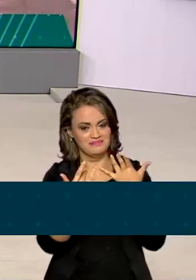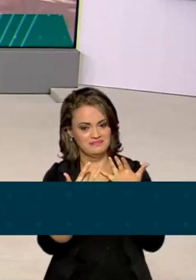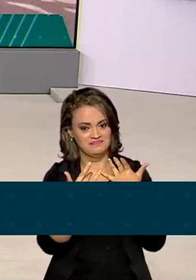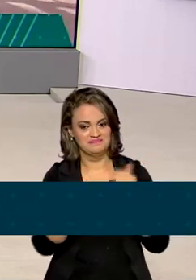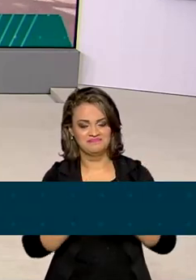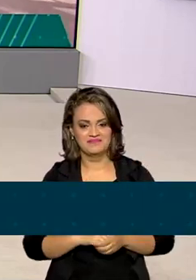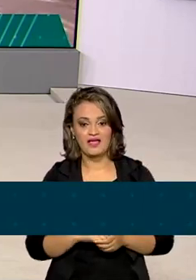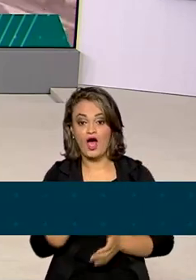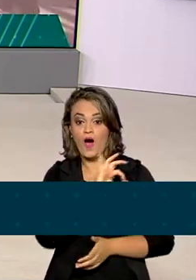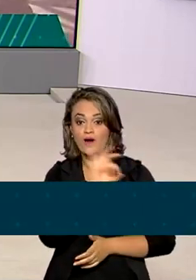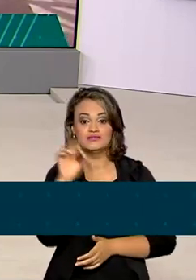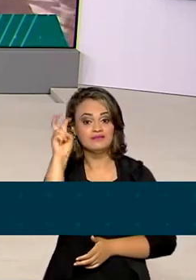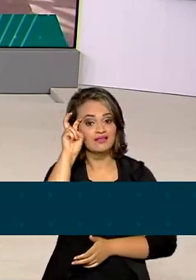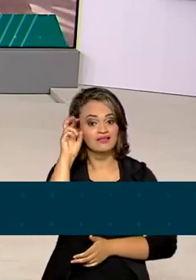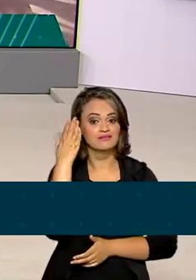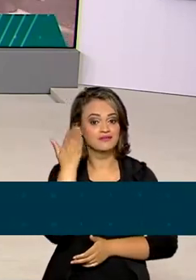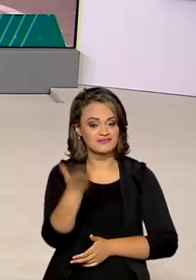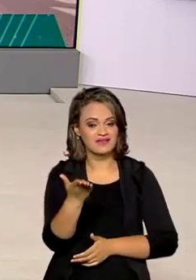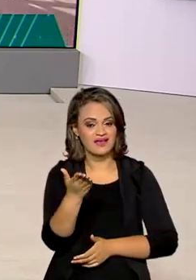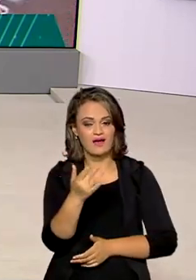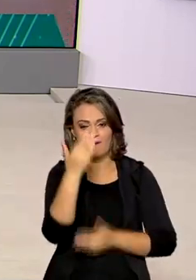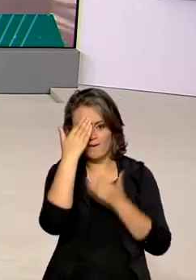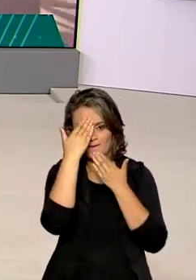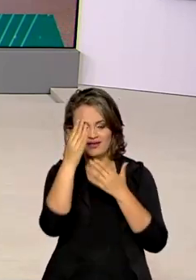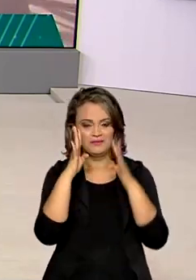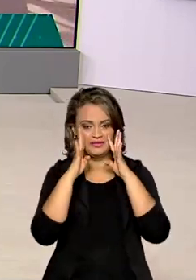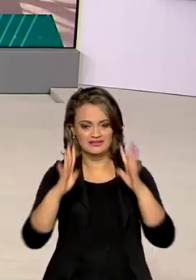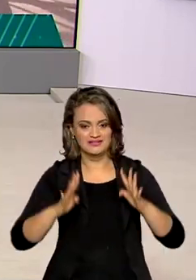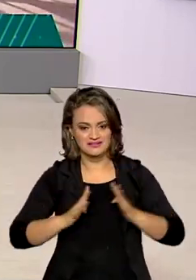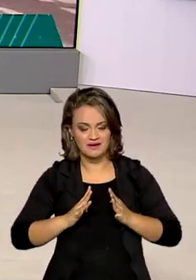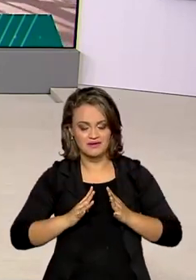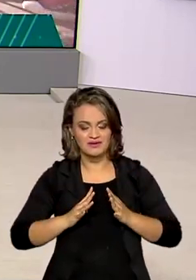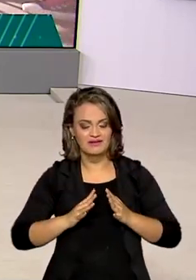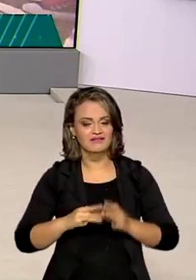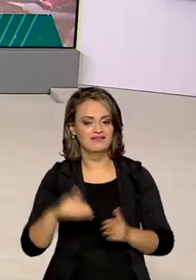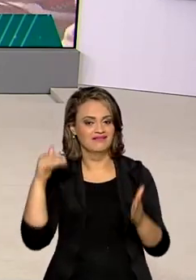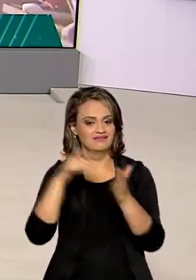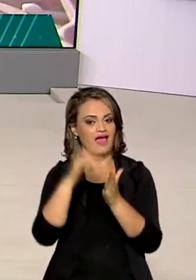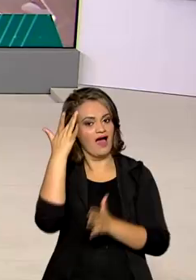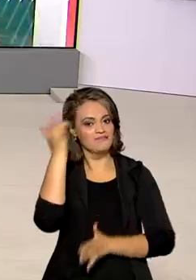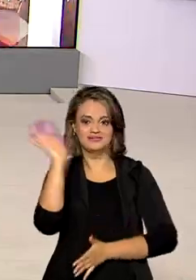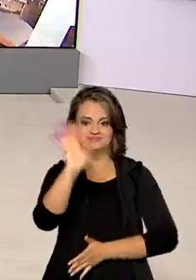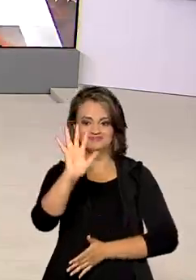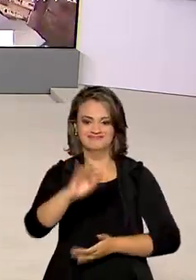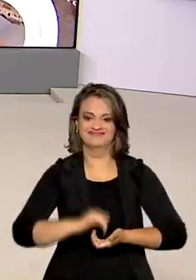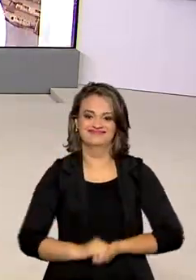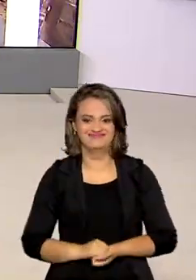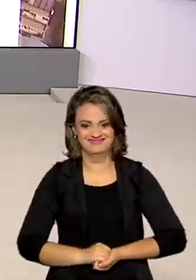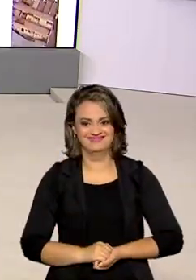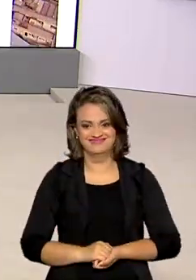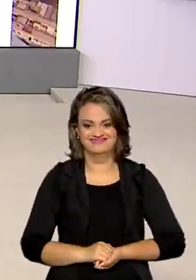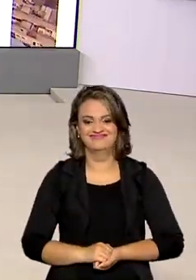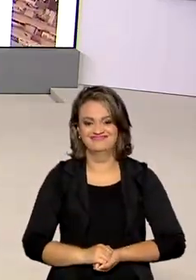sociais. Uma ótima quinta-feira para você. Obrigada pela sua audiência, pela sua companhia e até amanhã. Tchau, tchau.